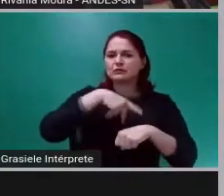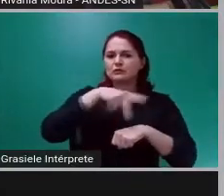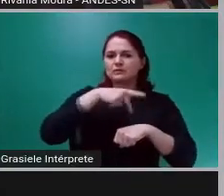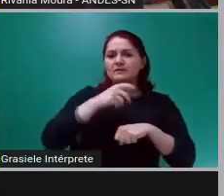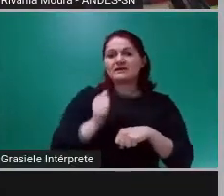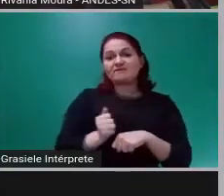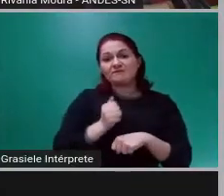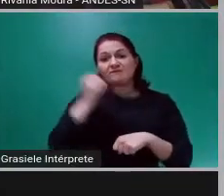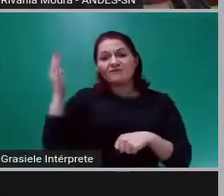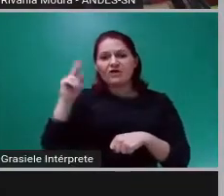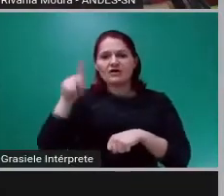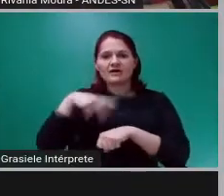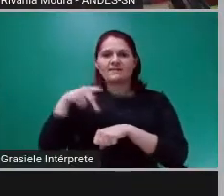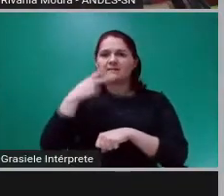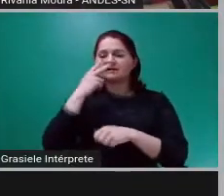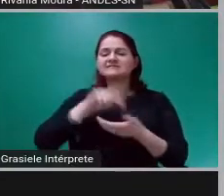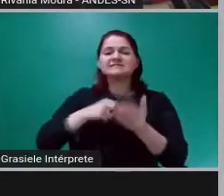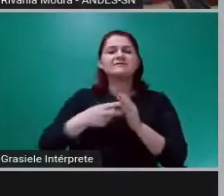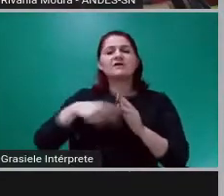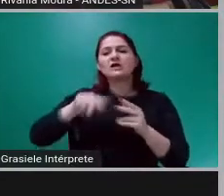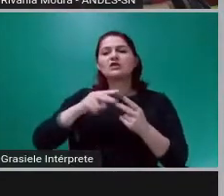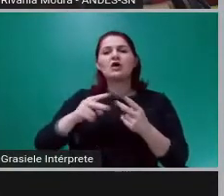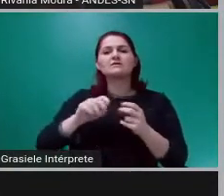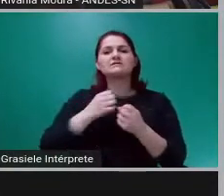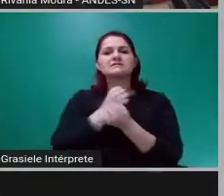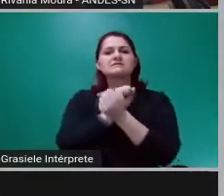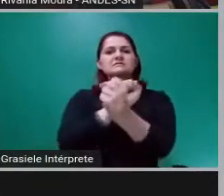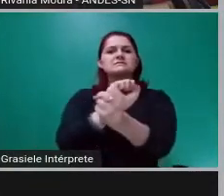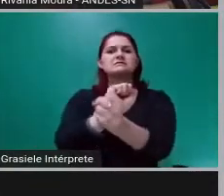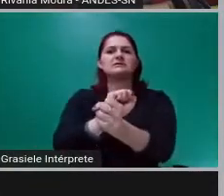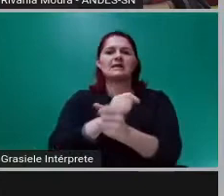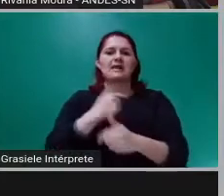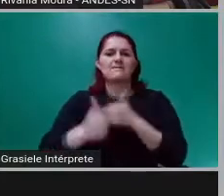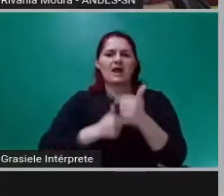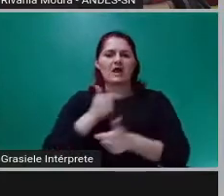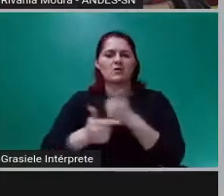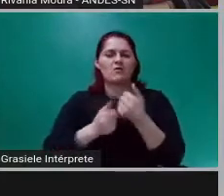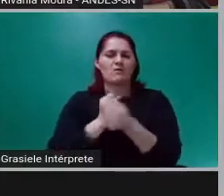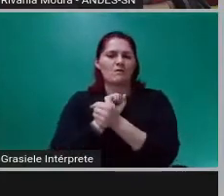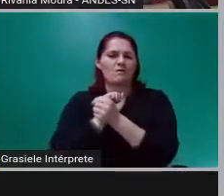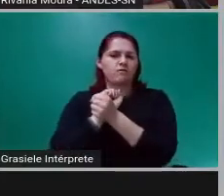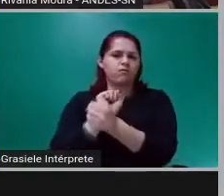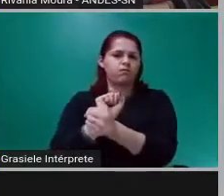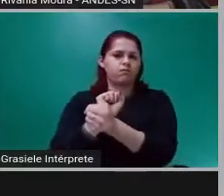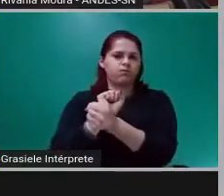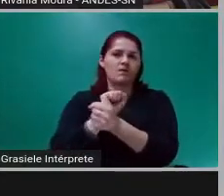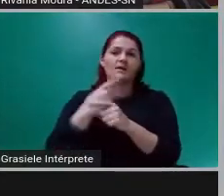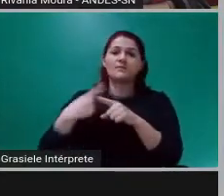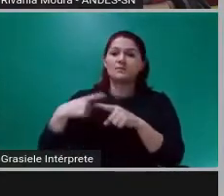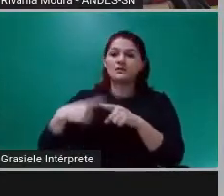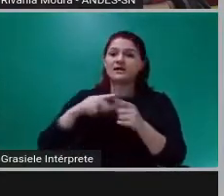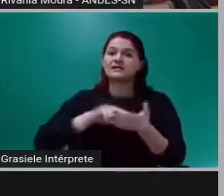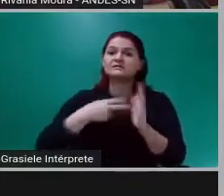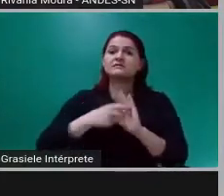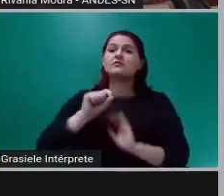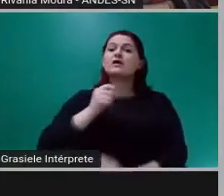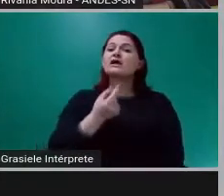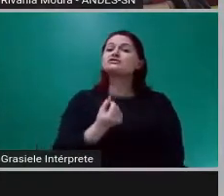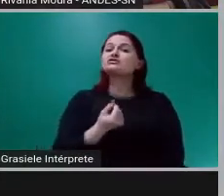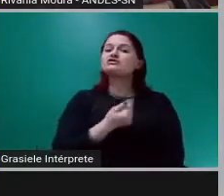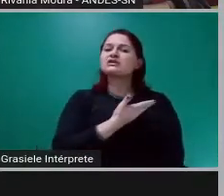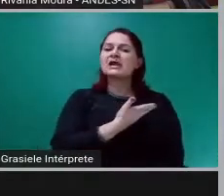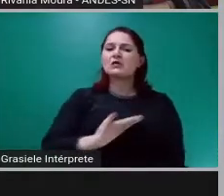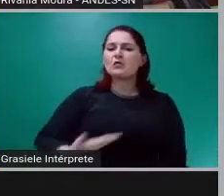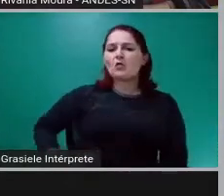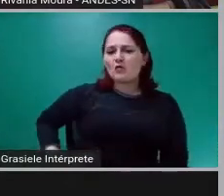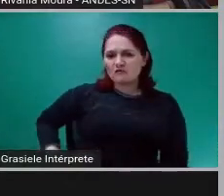servidão permanente, que provoca, de um lado, sangria dos cofres públicos para